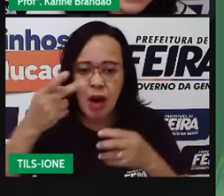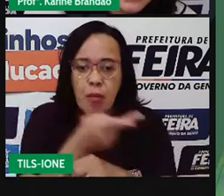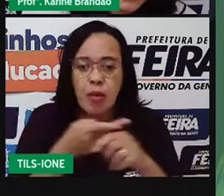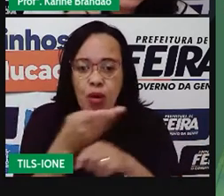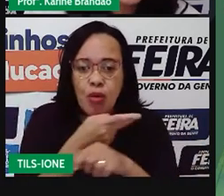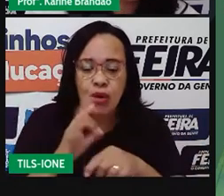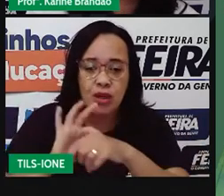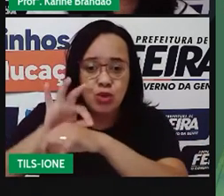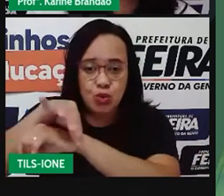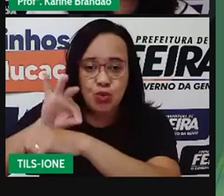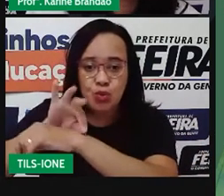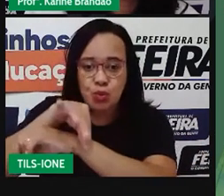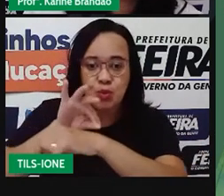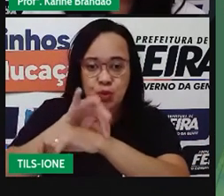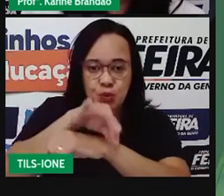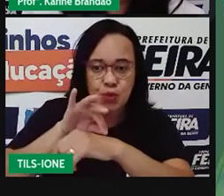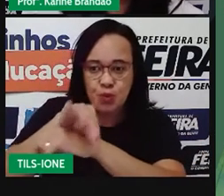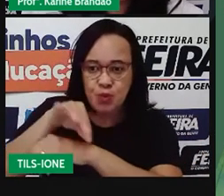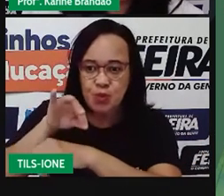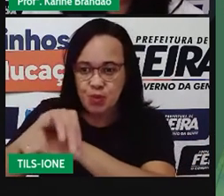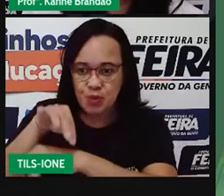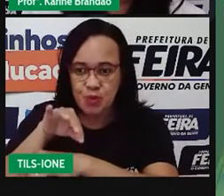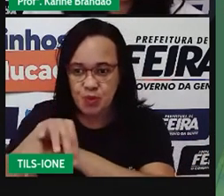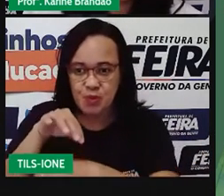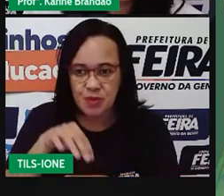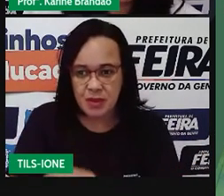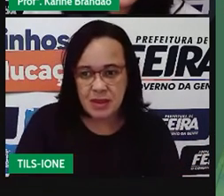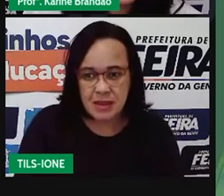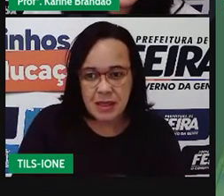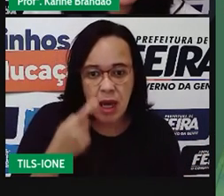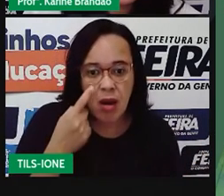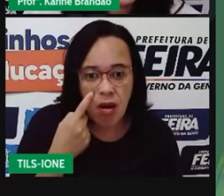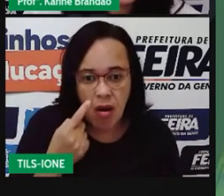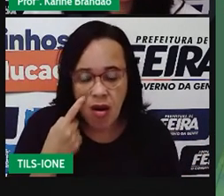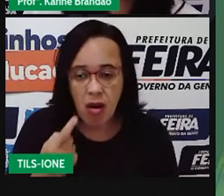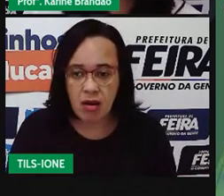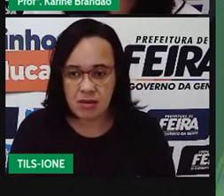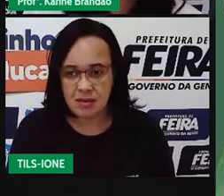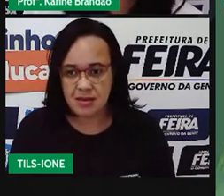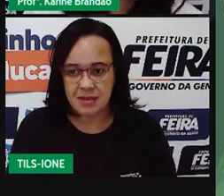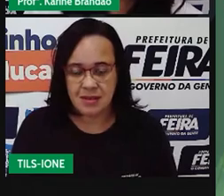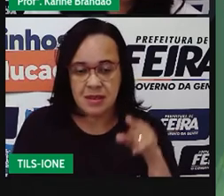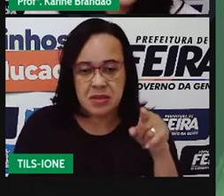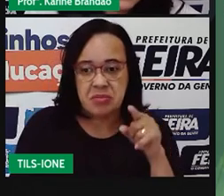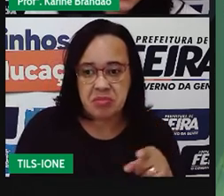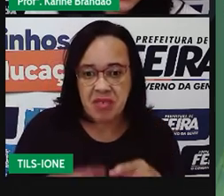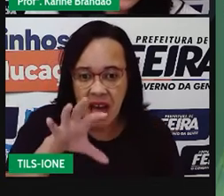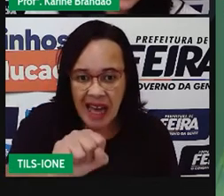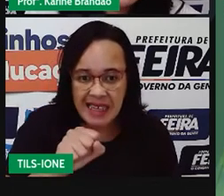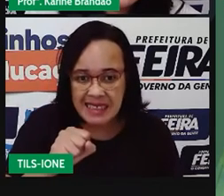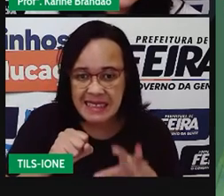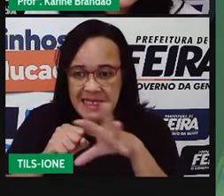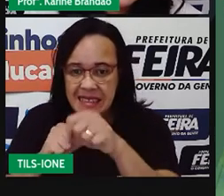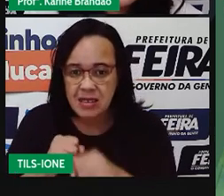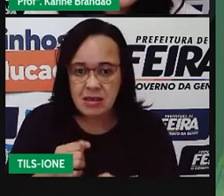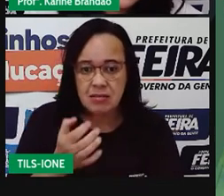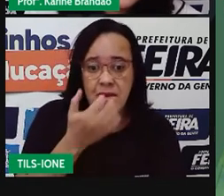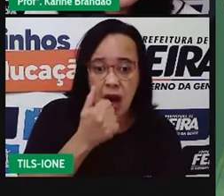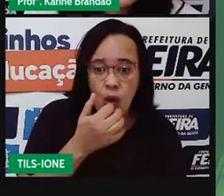O é ele fez? Olha aí, disputando, tentando matar o quê? Um escorpião.